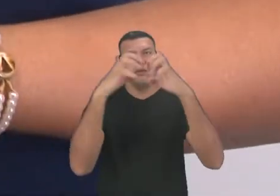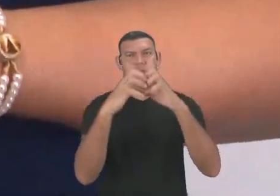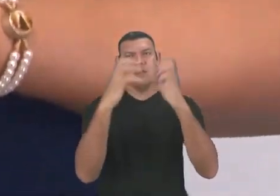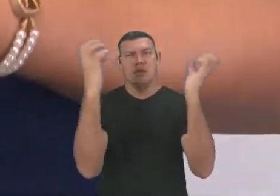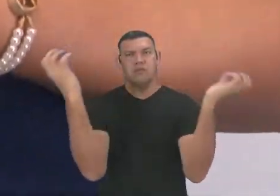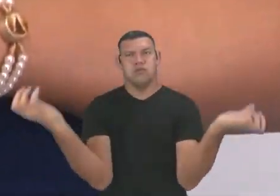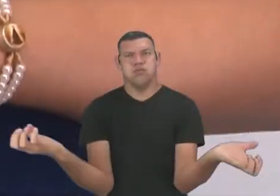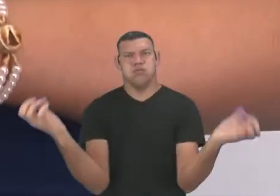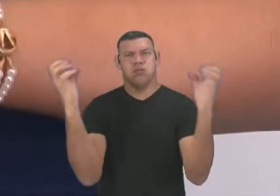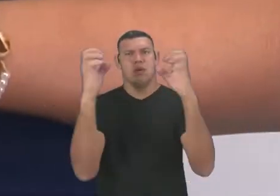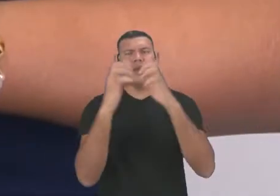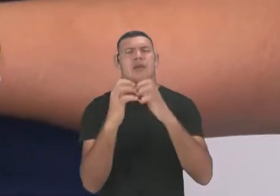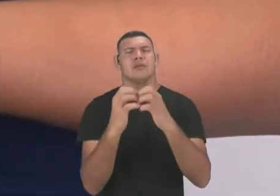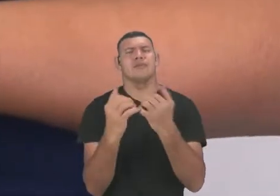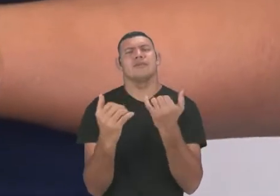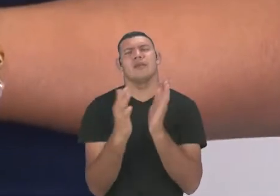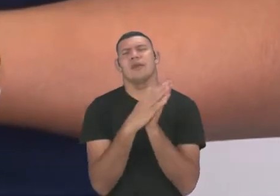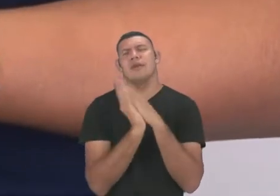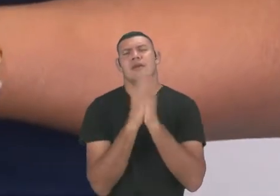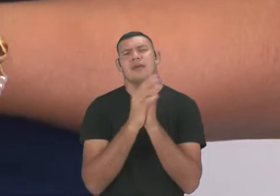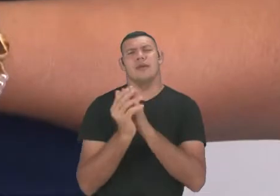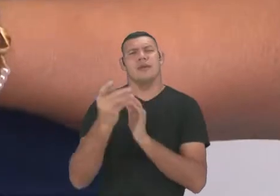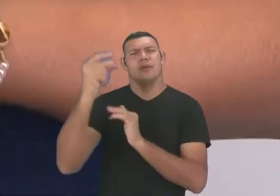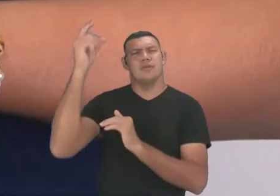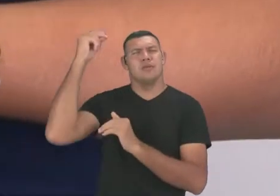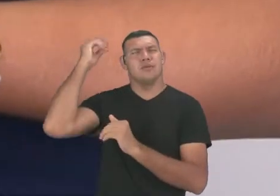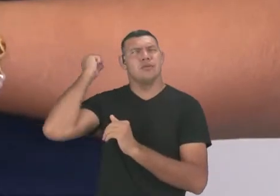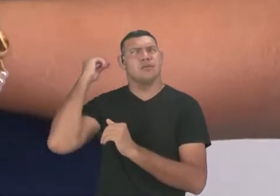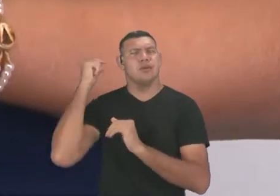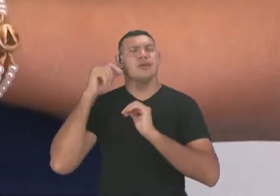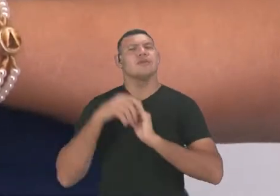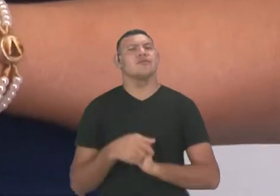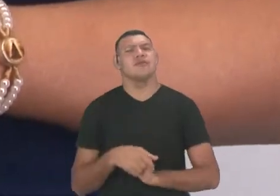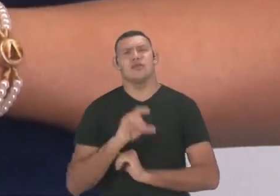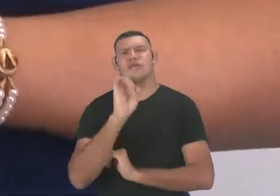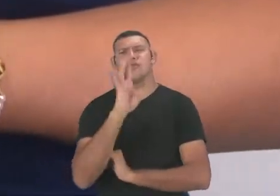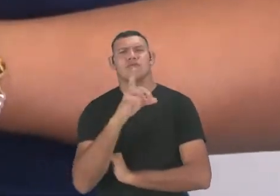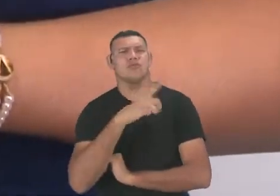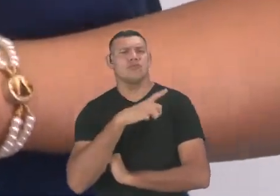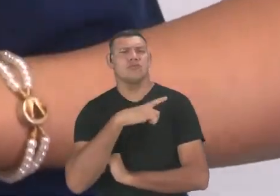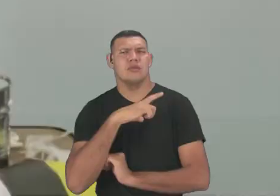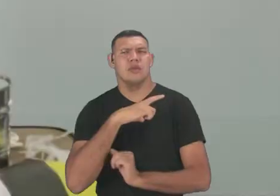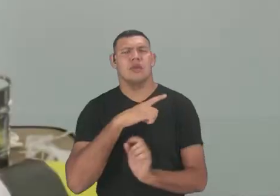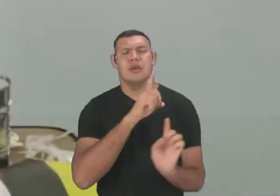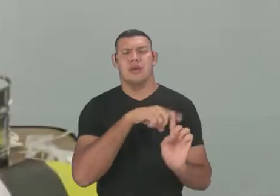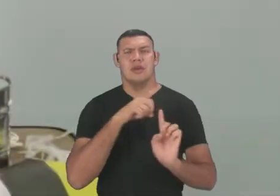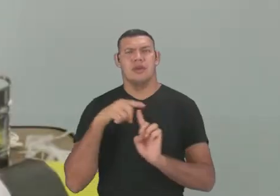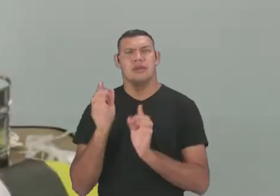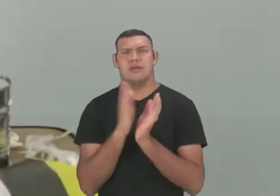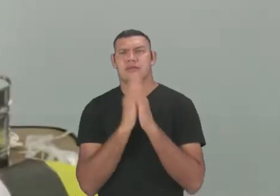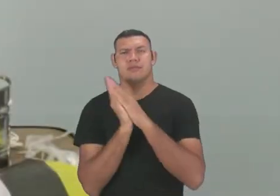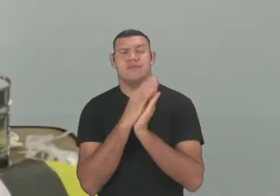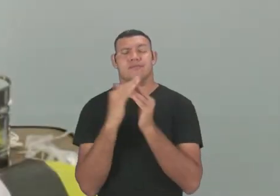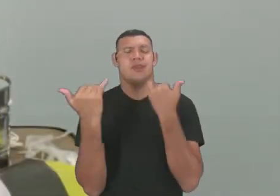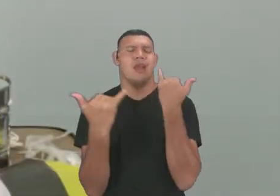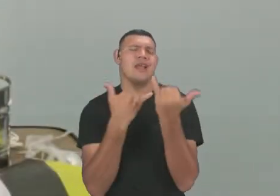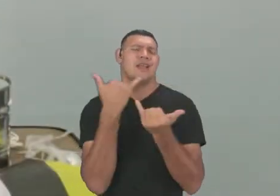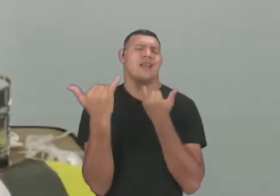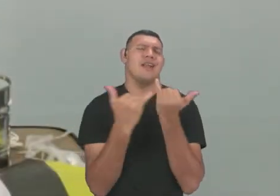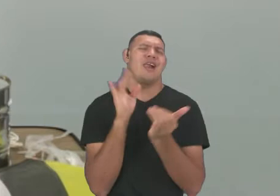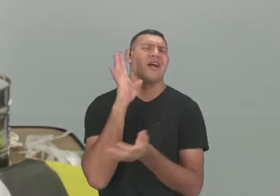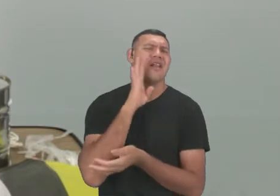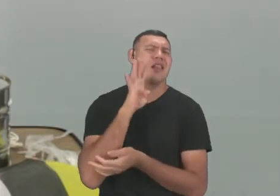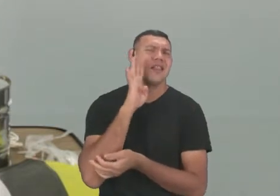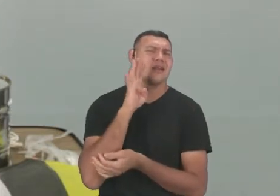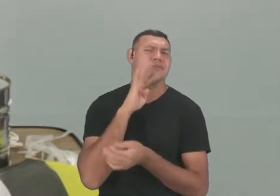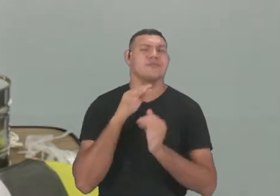É um brinquedo antigo, certo? Até pouco tempo atrás só existia esses tipos de brinquedo e era muito divertido brincar com